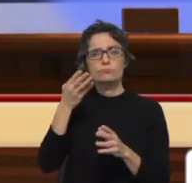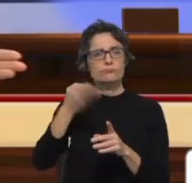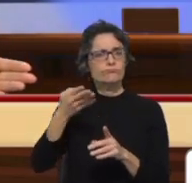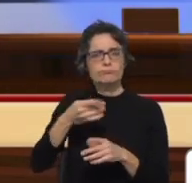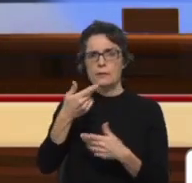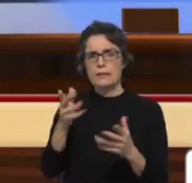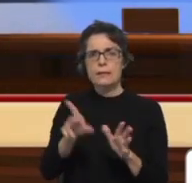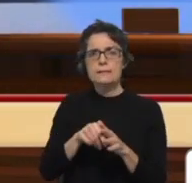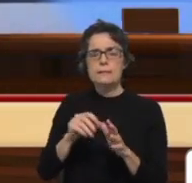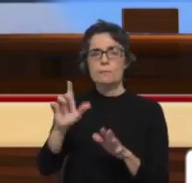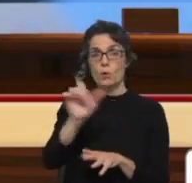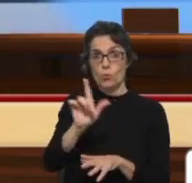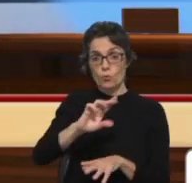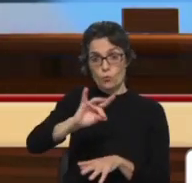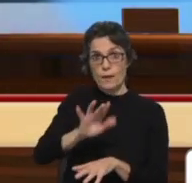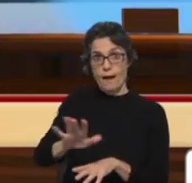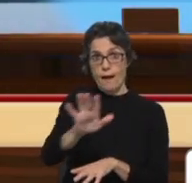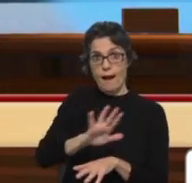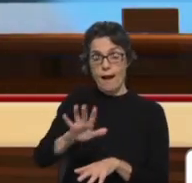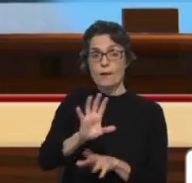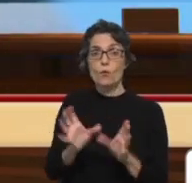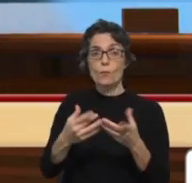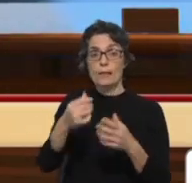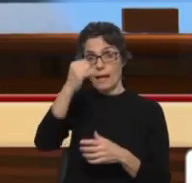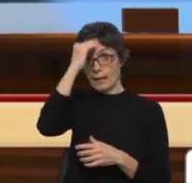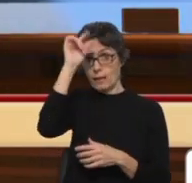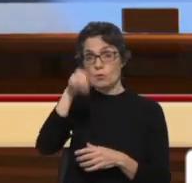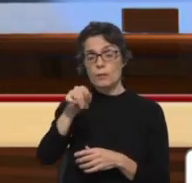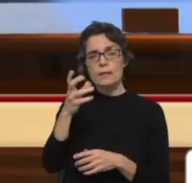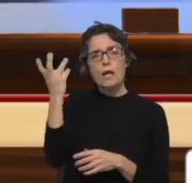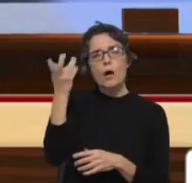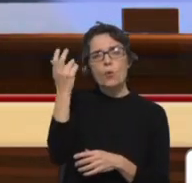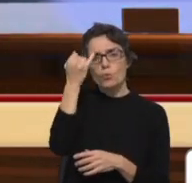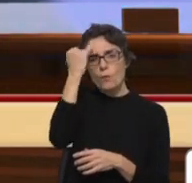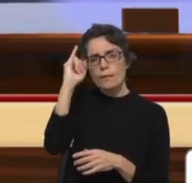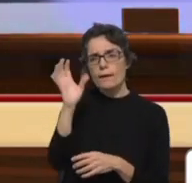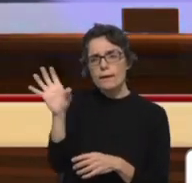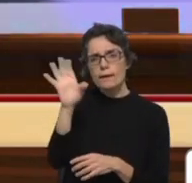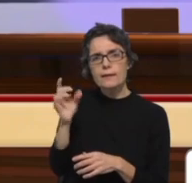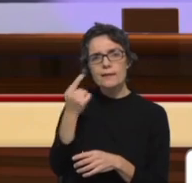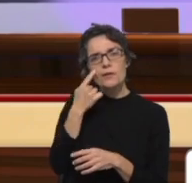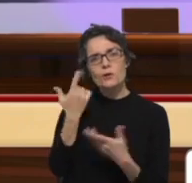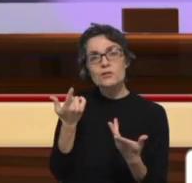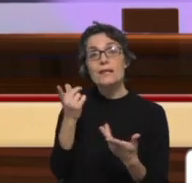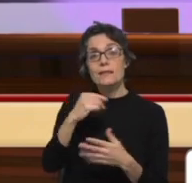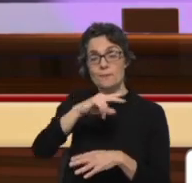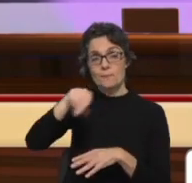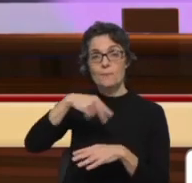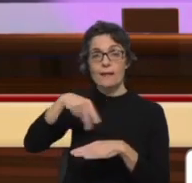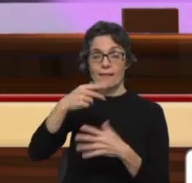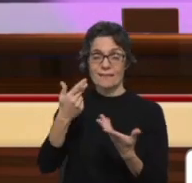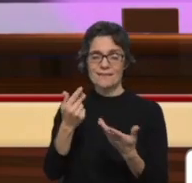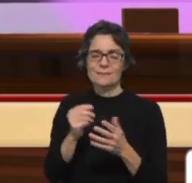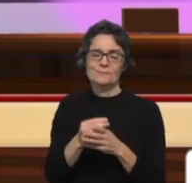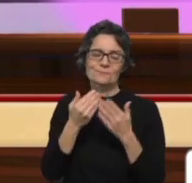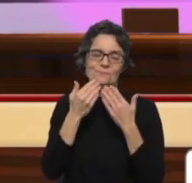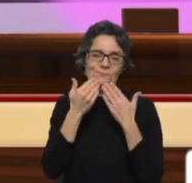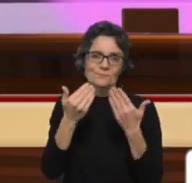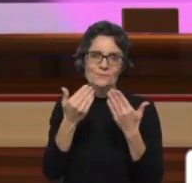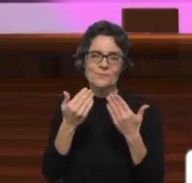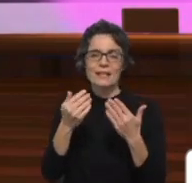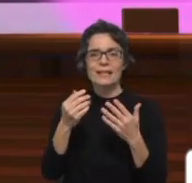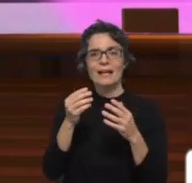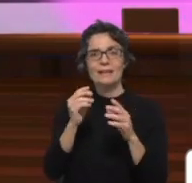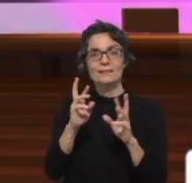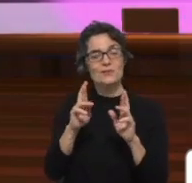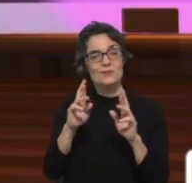hindu, no Lumiar, onde se pode apreciar vários aspectos da cultura da Índia, incluindo a dança. Despeço-me com a esperança de